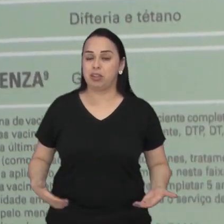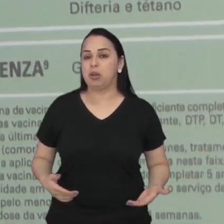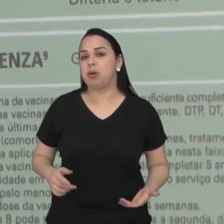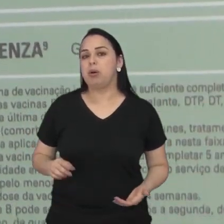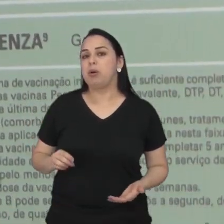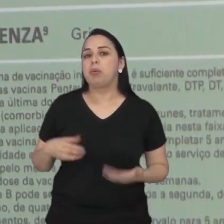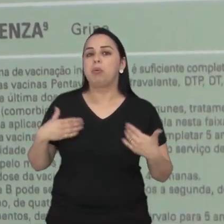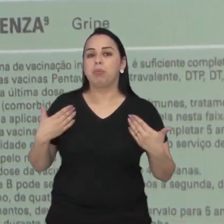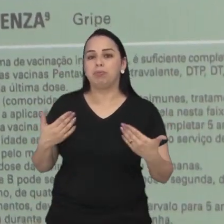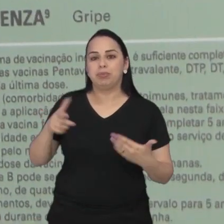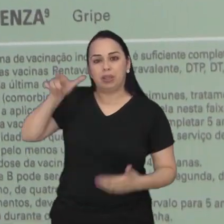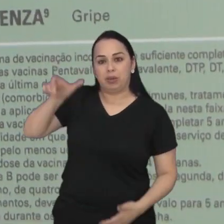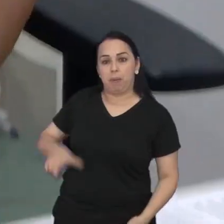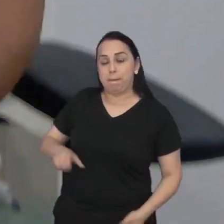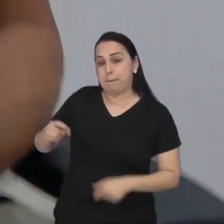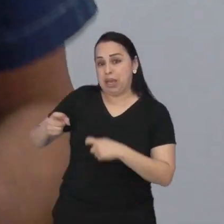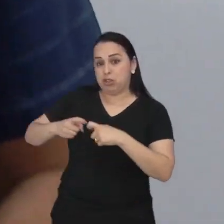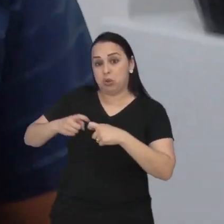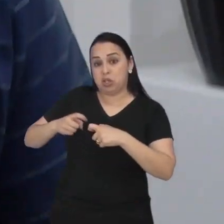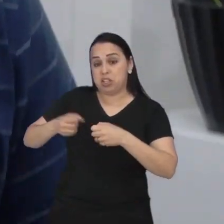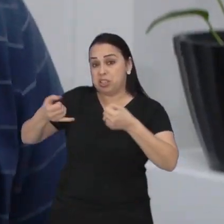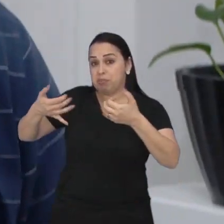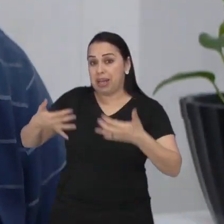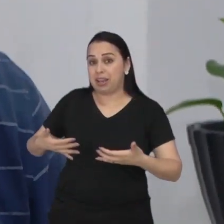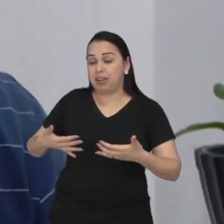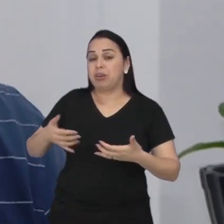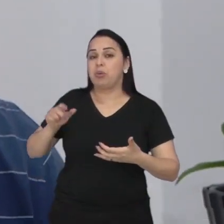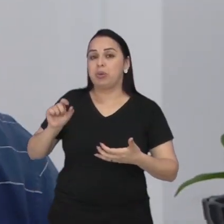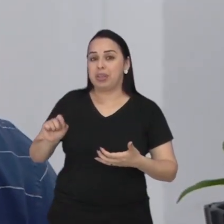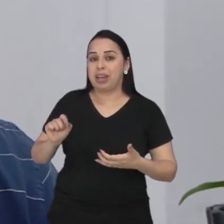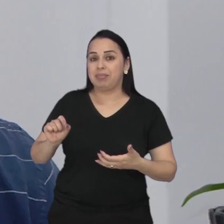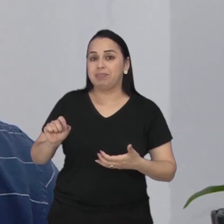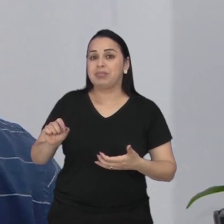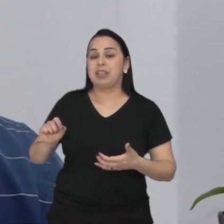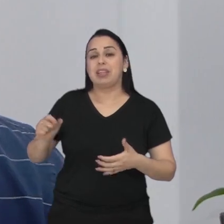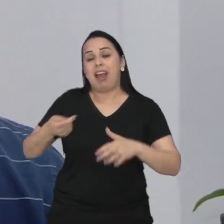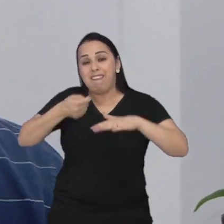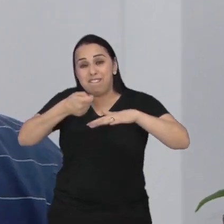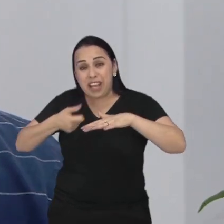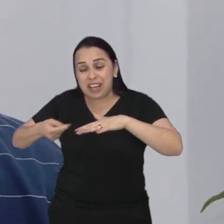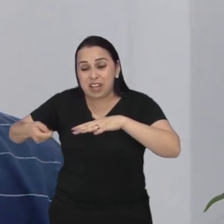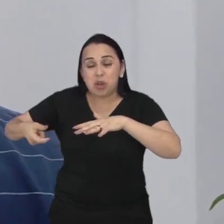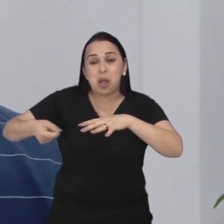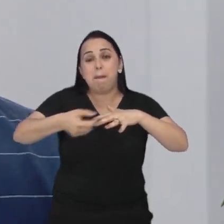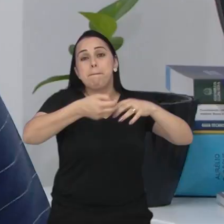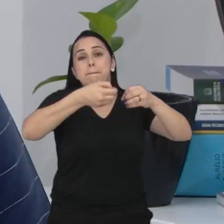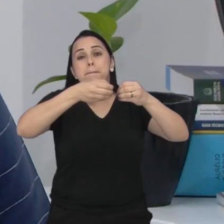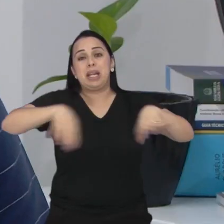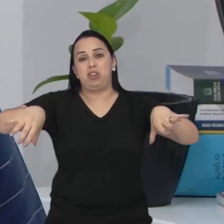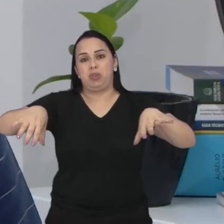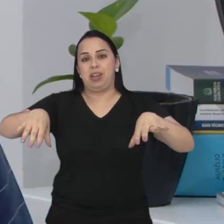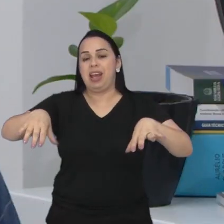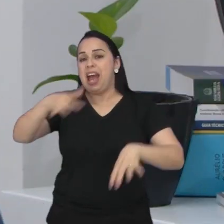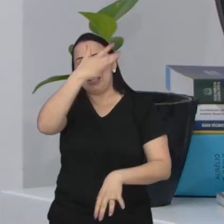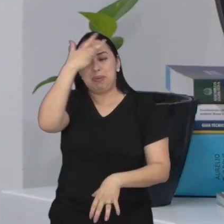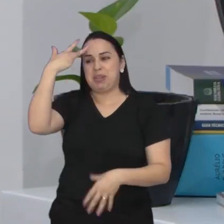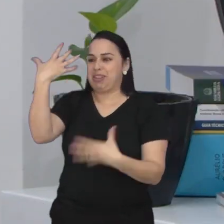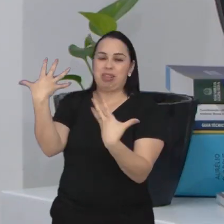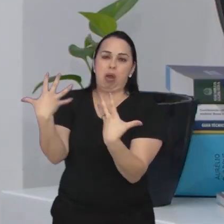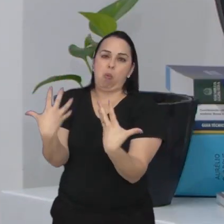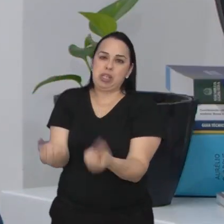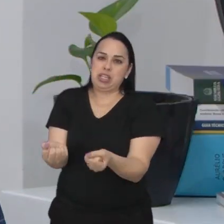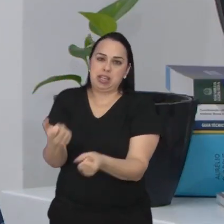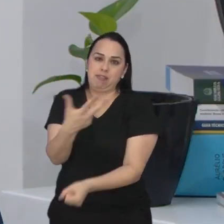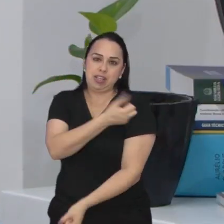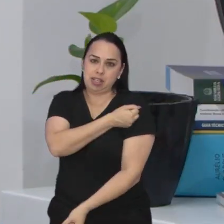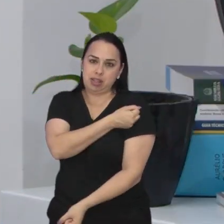atingida um dos motivos segundo este médico estaria nos impactos das fake news que descredibilizaram